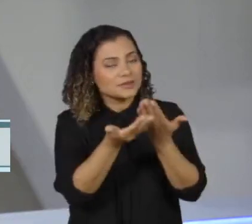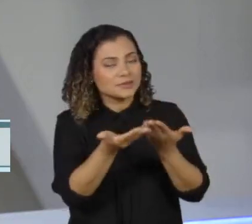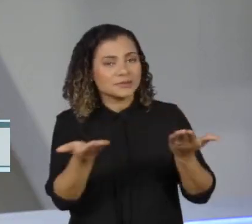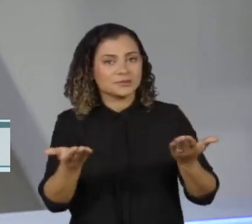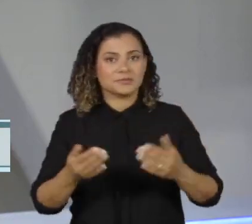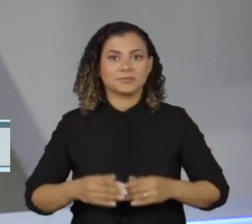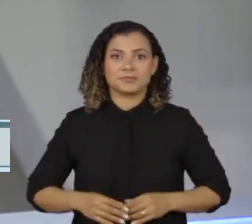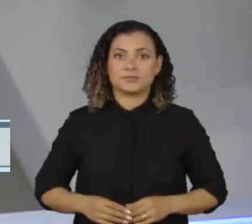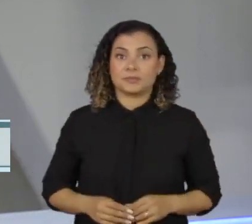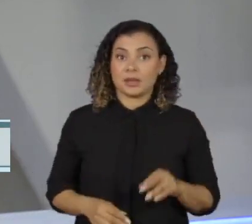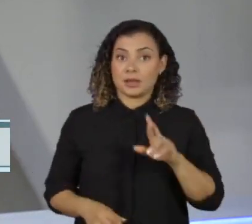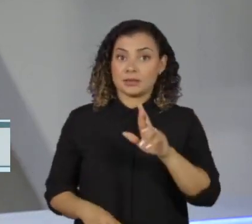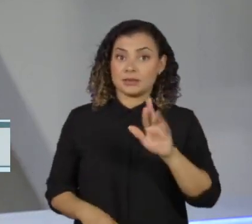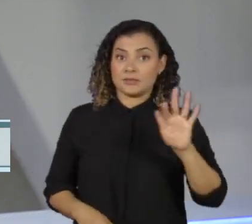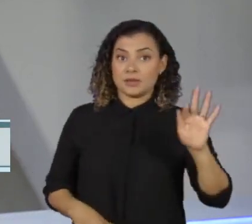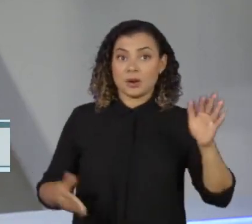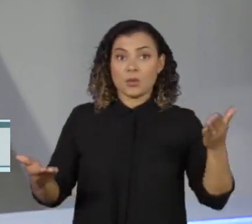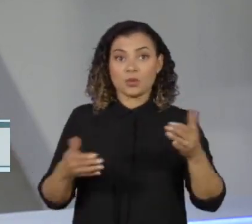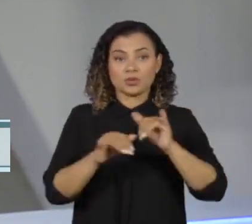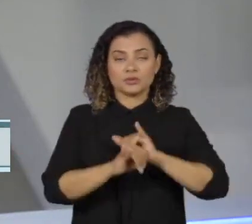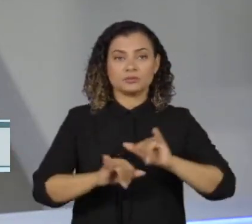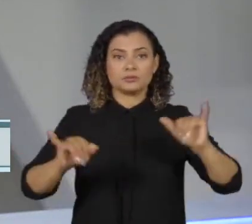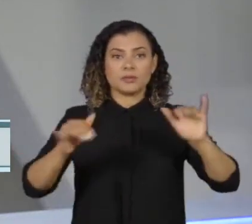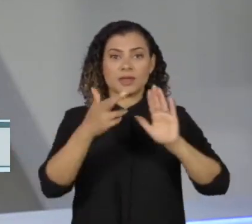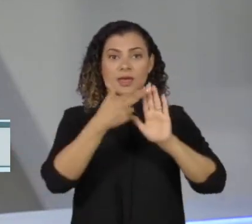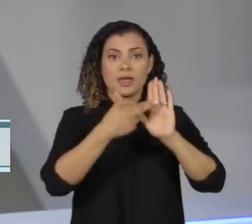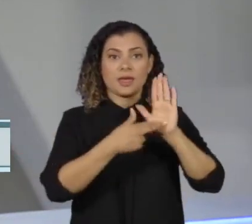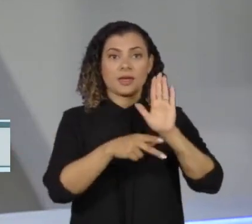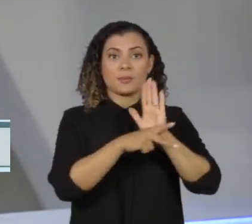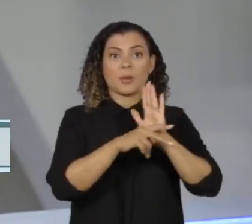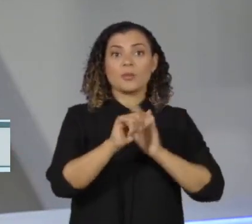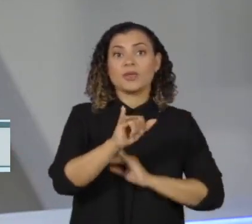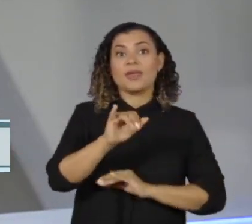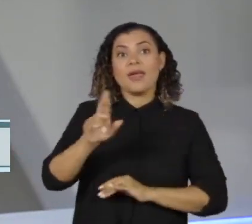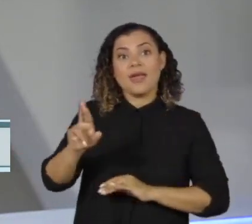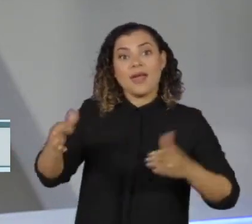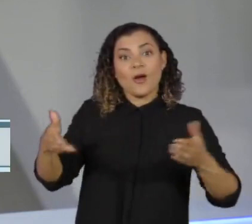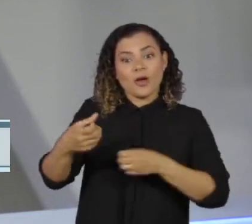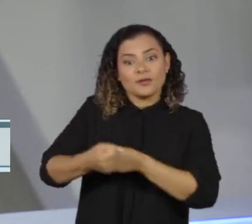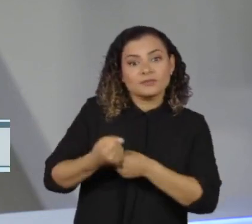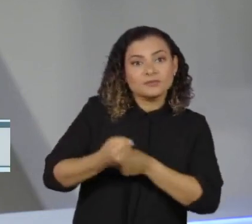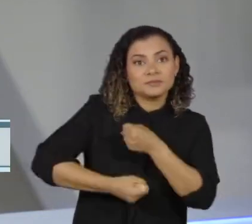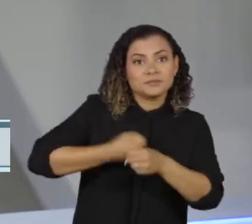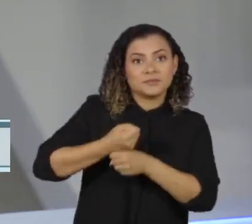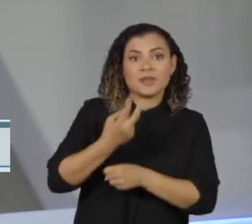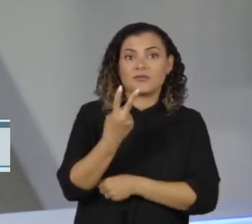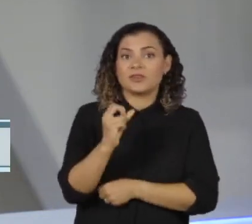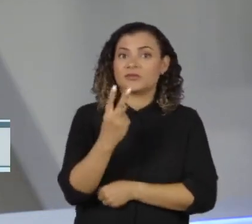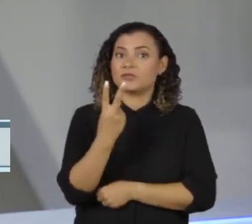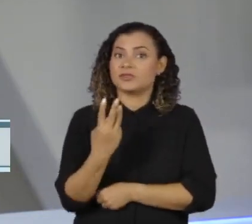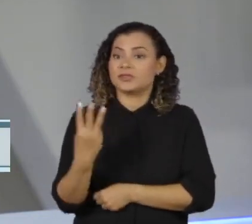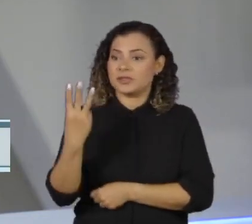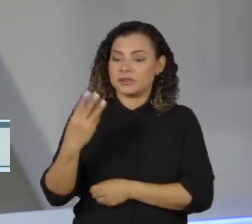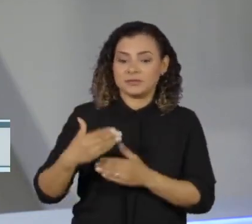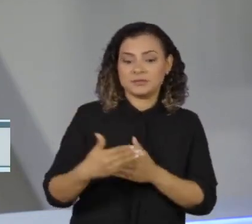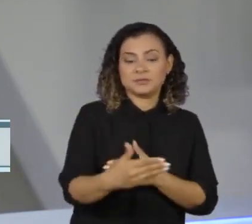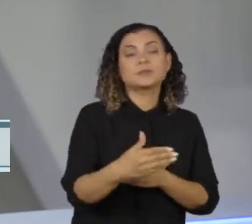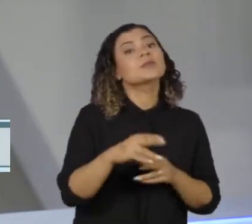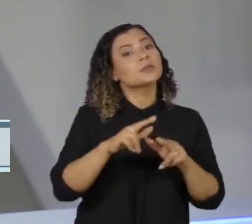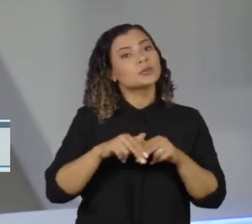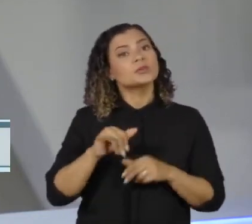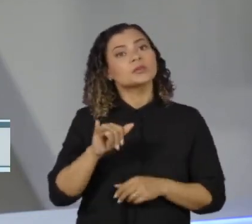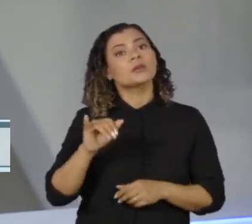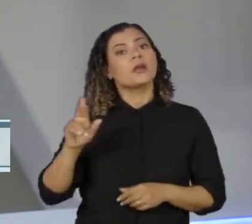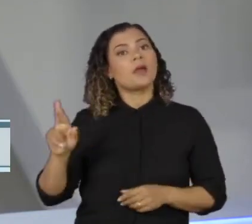A Receita Federal divulgou hoje as regras para declarar o imposto de renda deste ano. Entre as novidades estão a melhoria da declaração